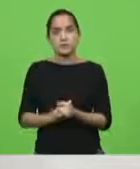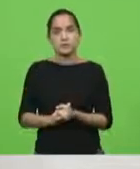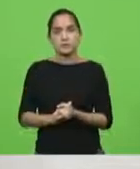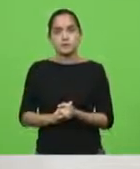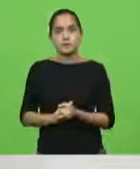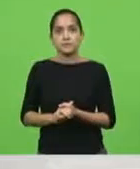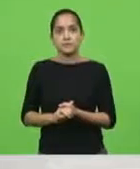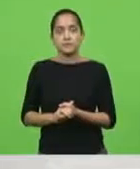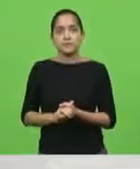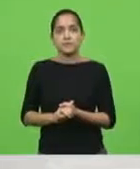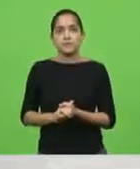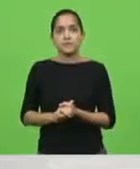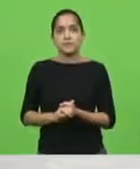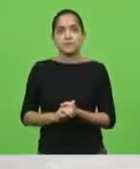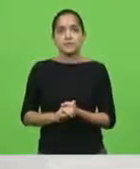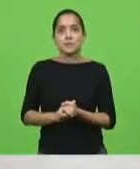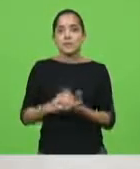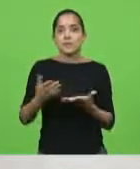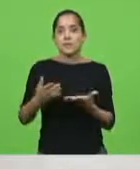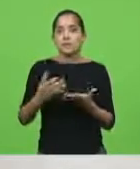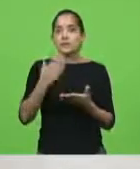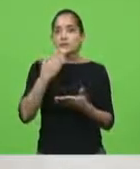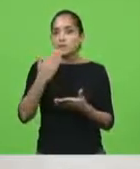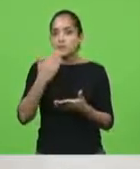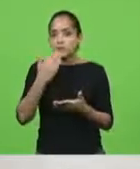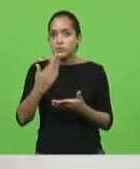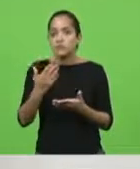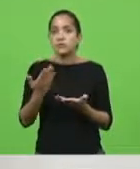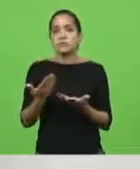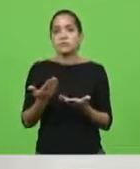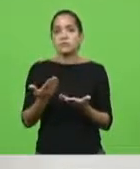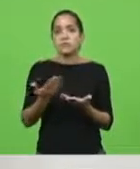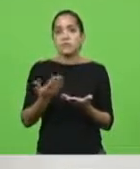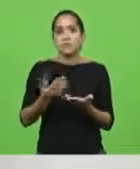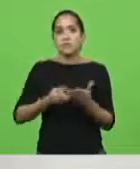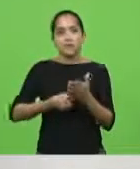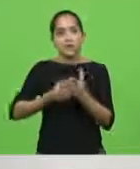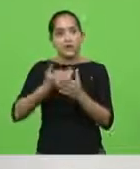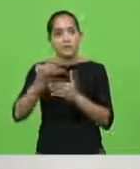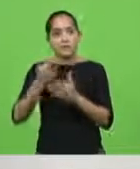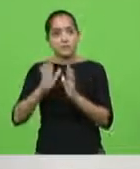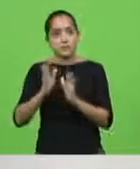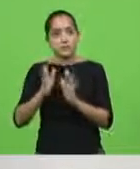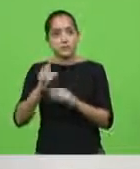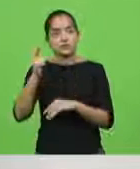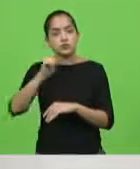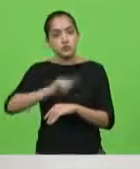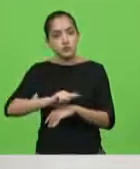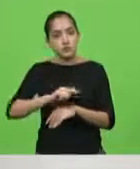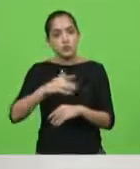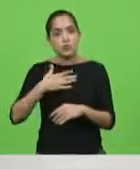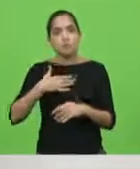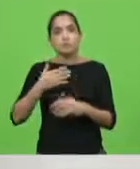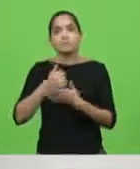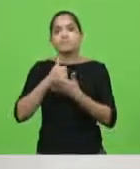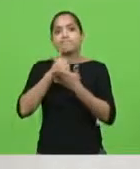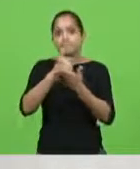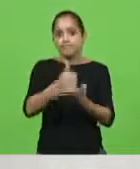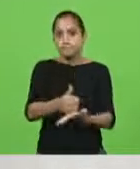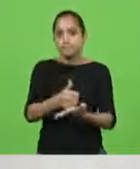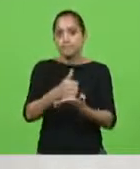eu realmente tenho feito apelos reiterados nesse sentido e quero mais uma vez me colocar à disposição como